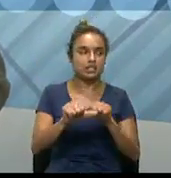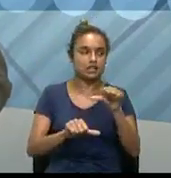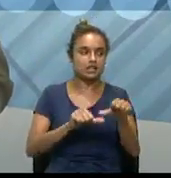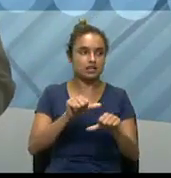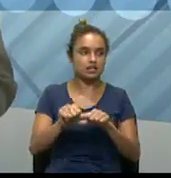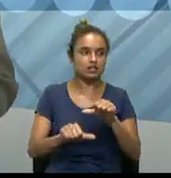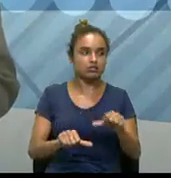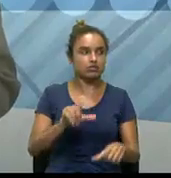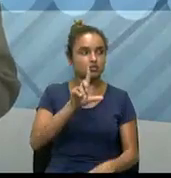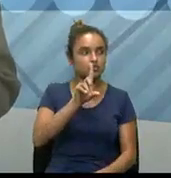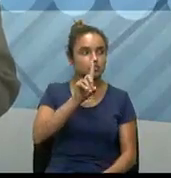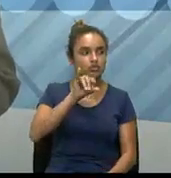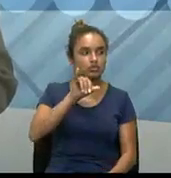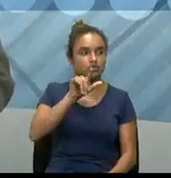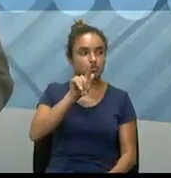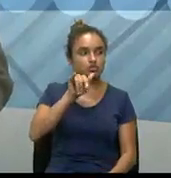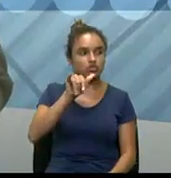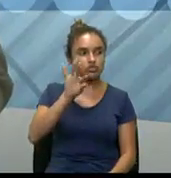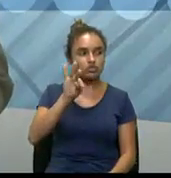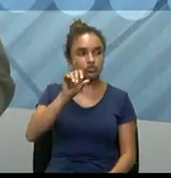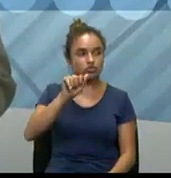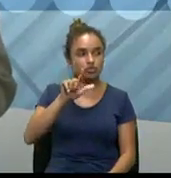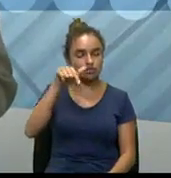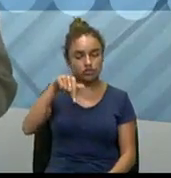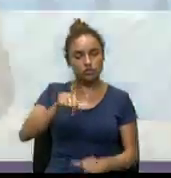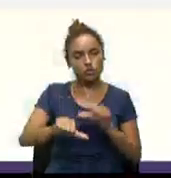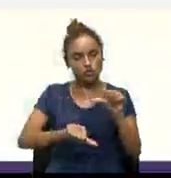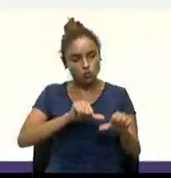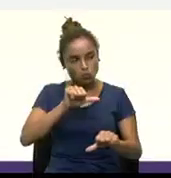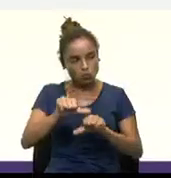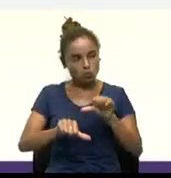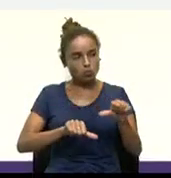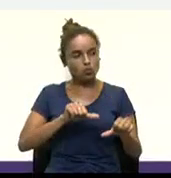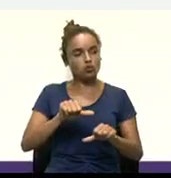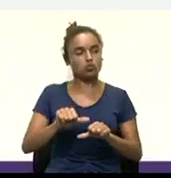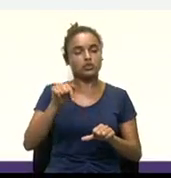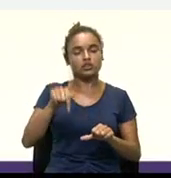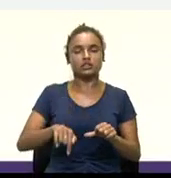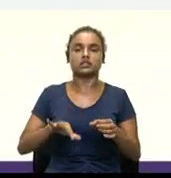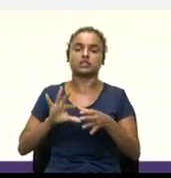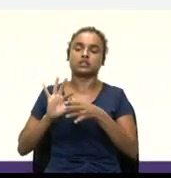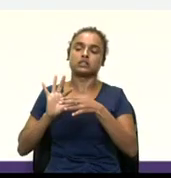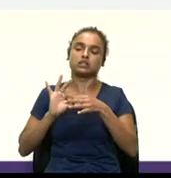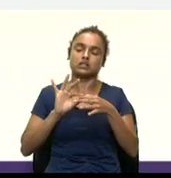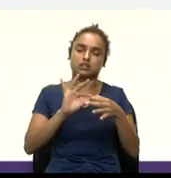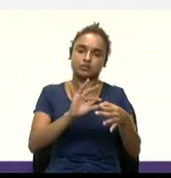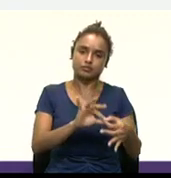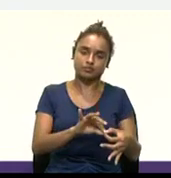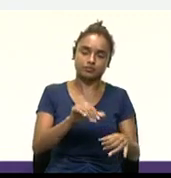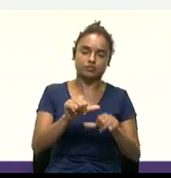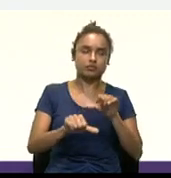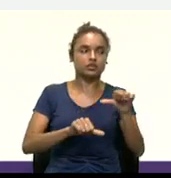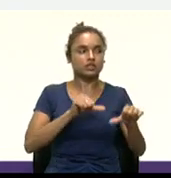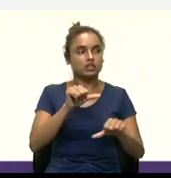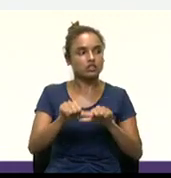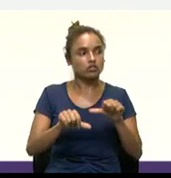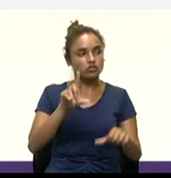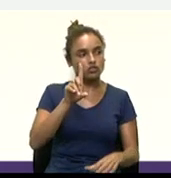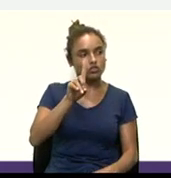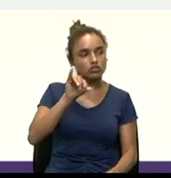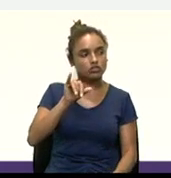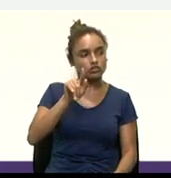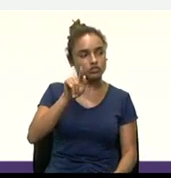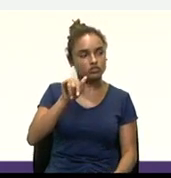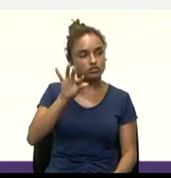digital. Então, novamente, falando aí do contexto, então, da transformação digital,